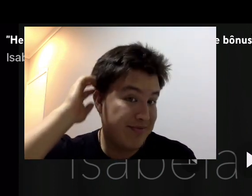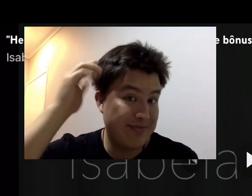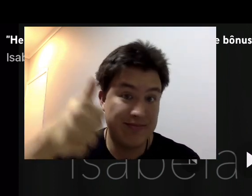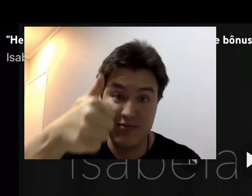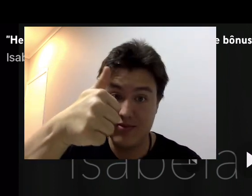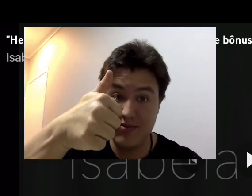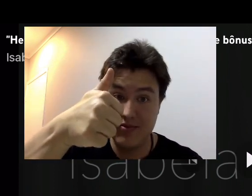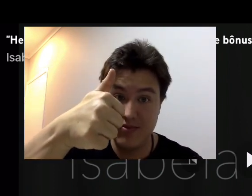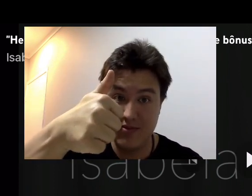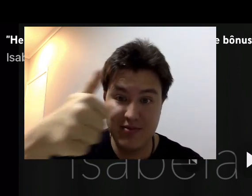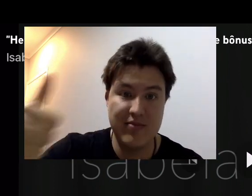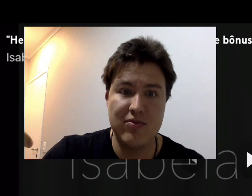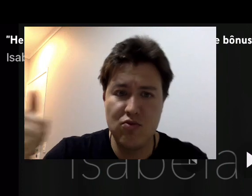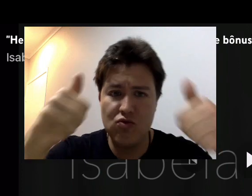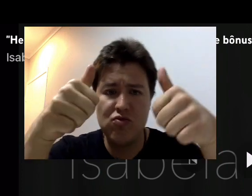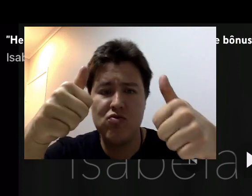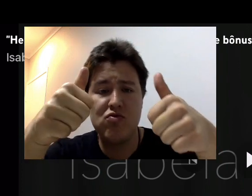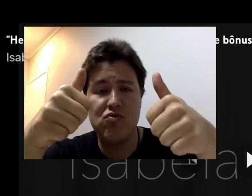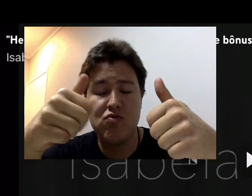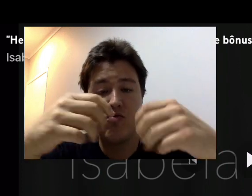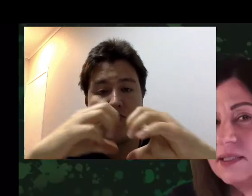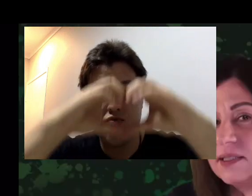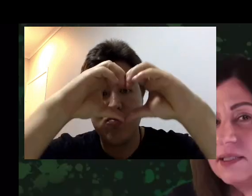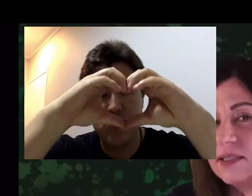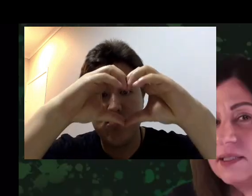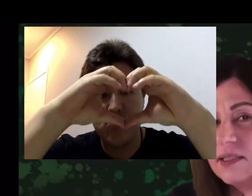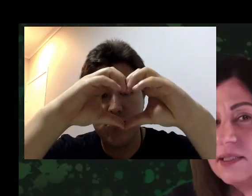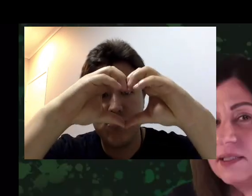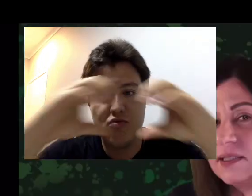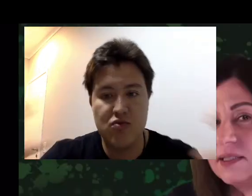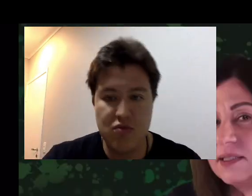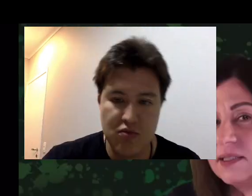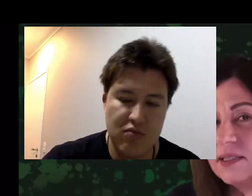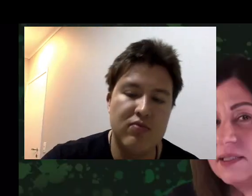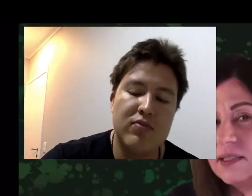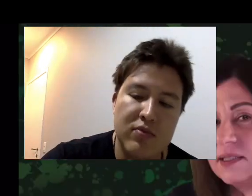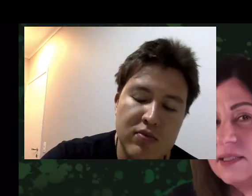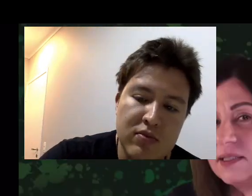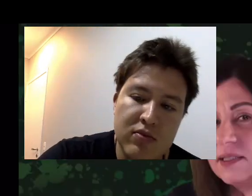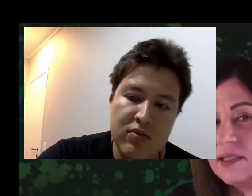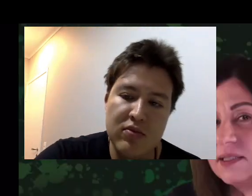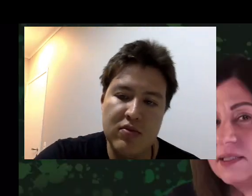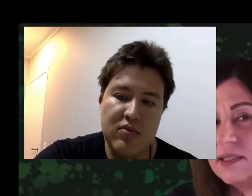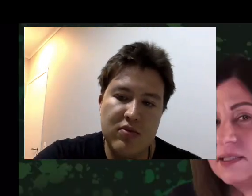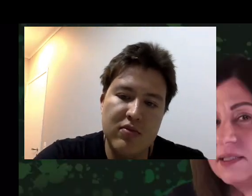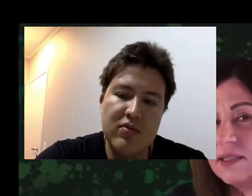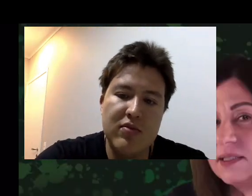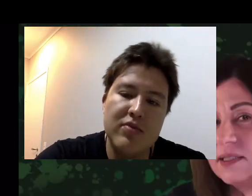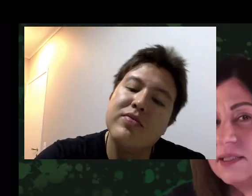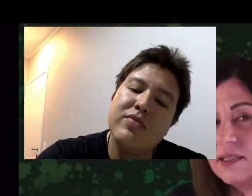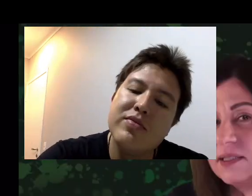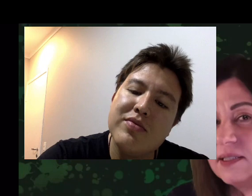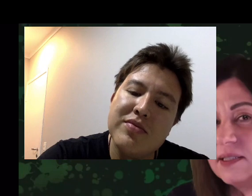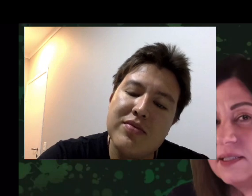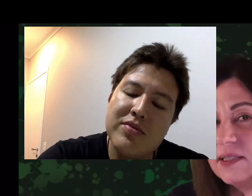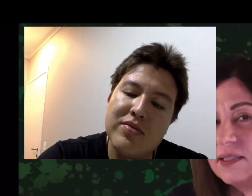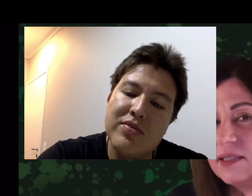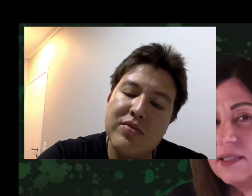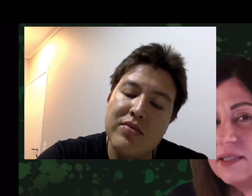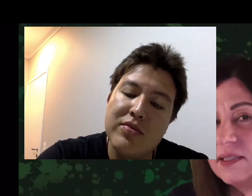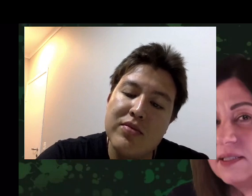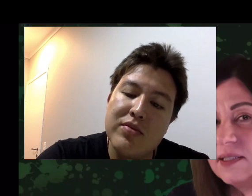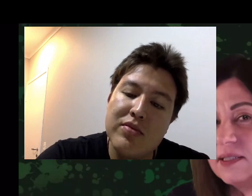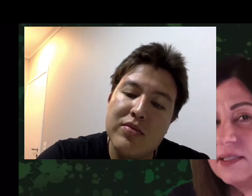Midsommar. São os dois longas que o diretor Ari Aster fez até agora, tem um terceiro para ser